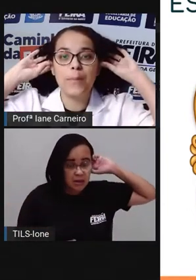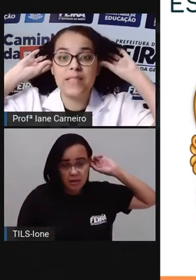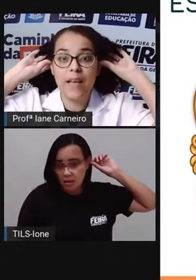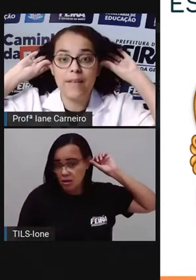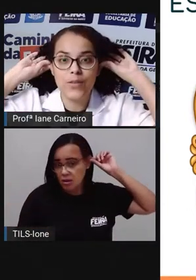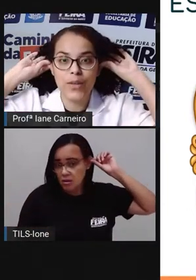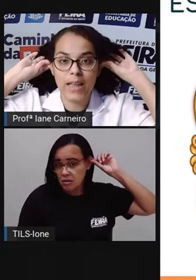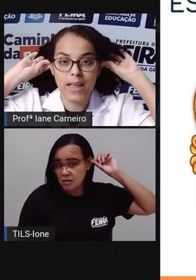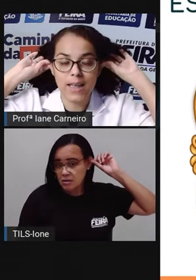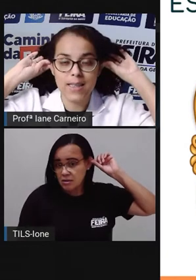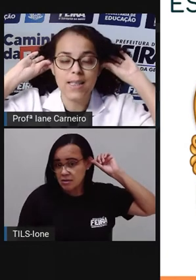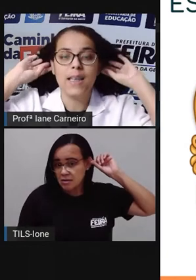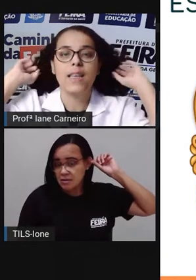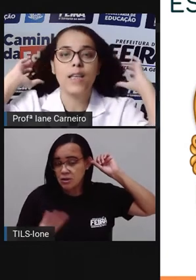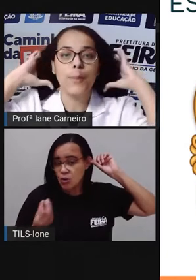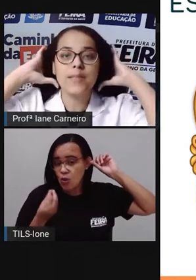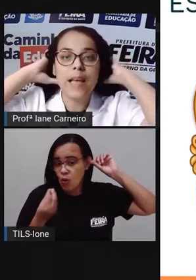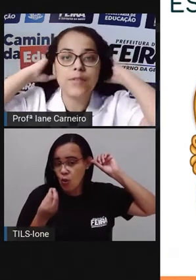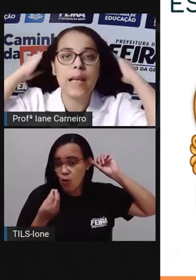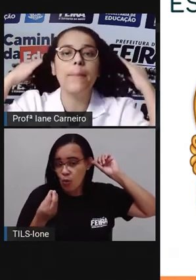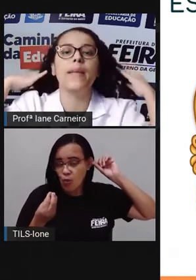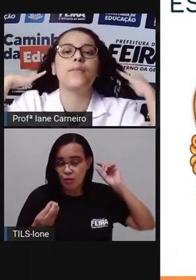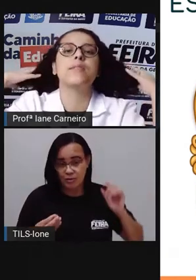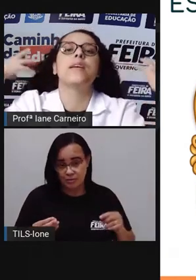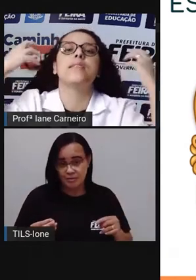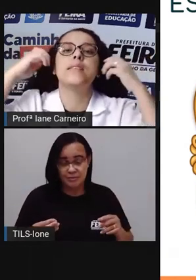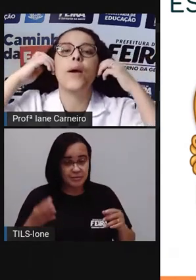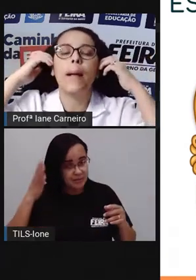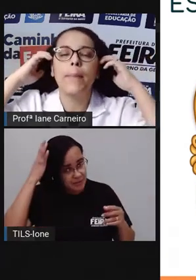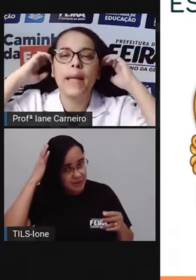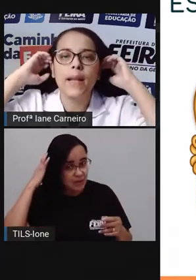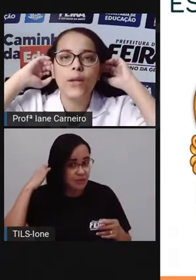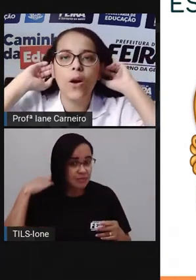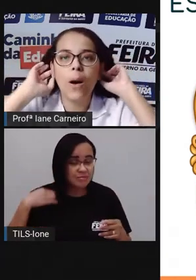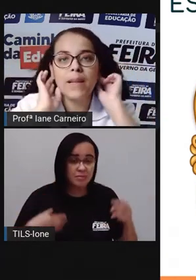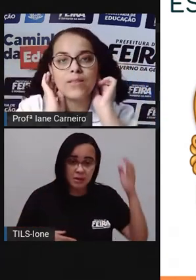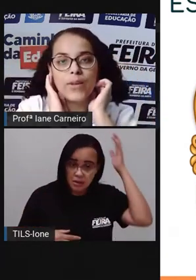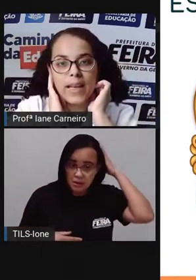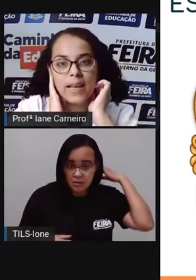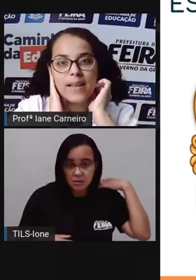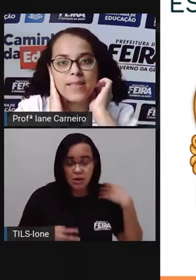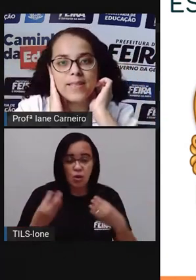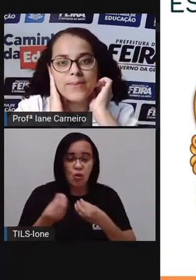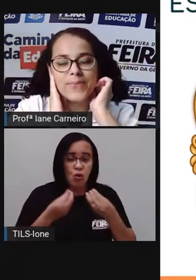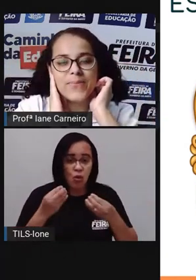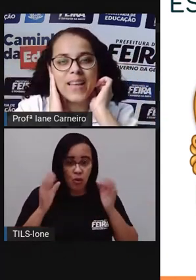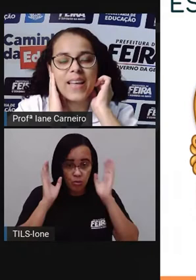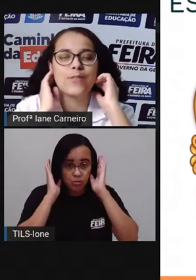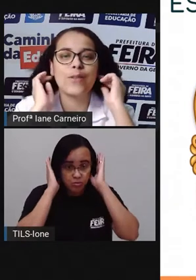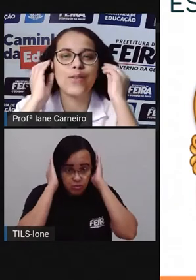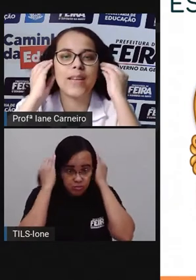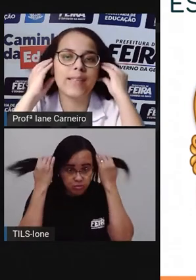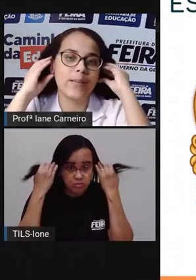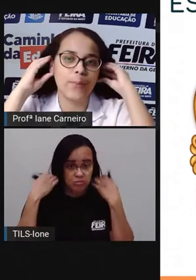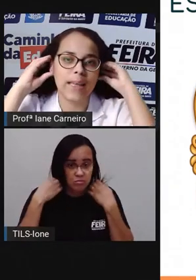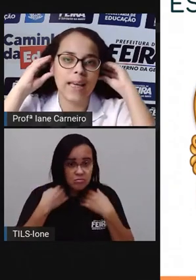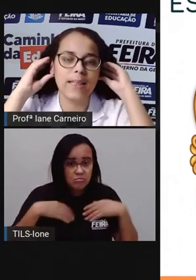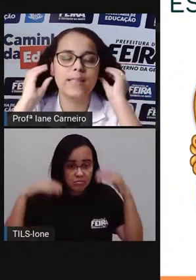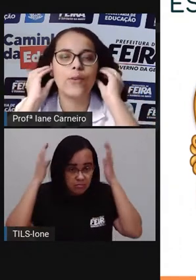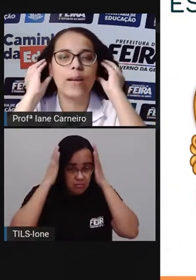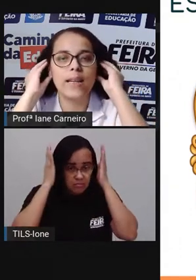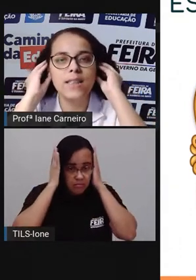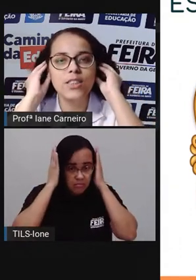região, observem as orelhas e observem os cabelos. Seu cabelo encobre as orelhas, né? Suas orelhas são